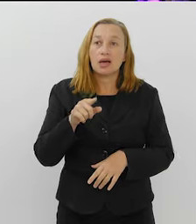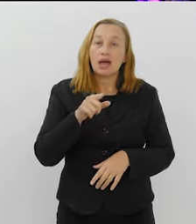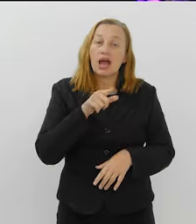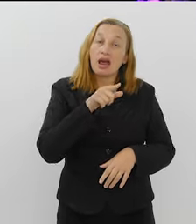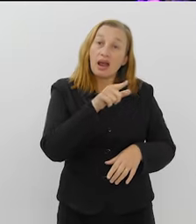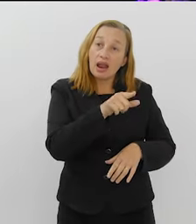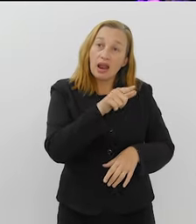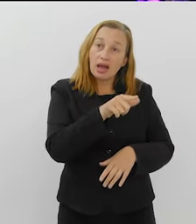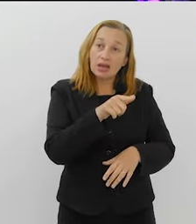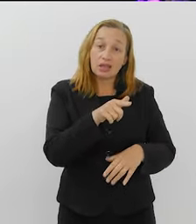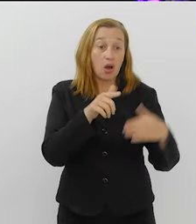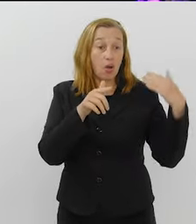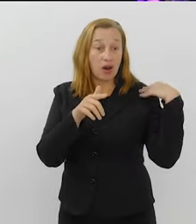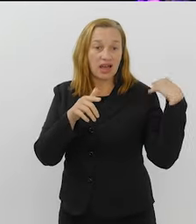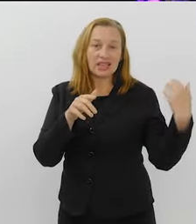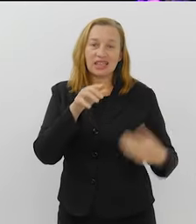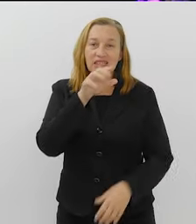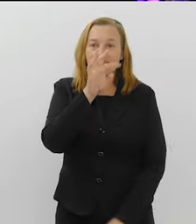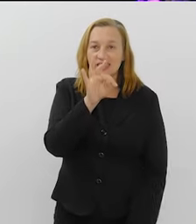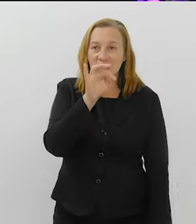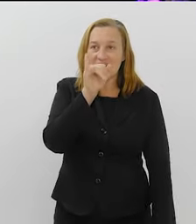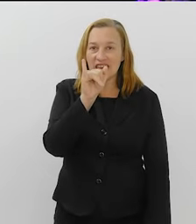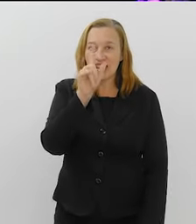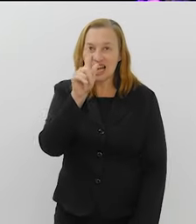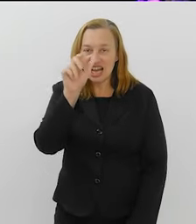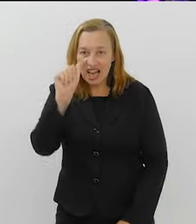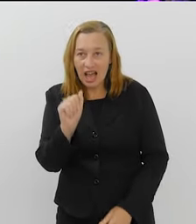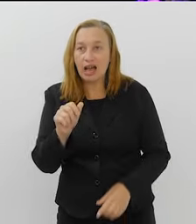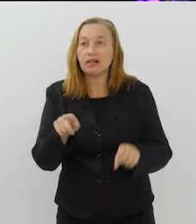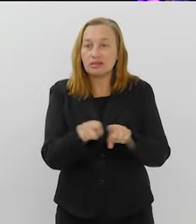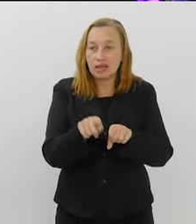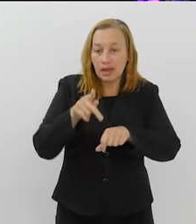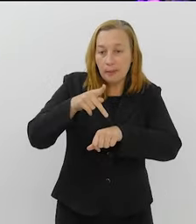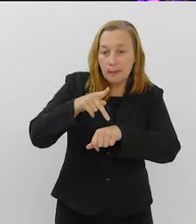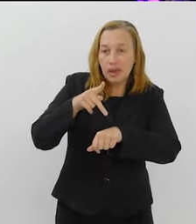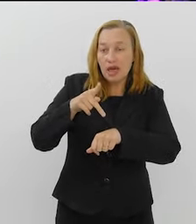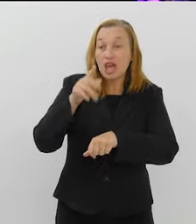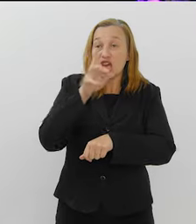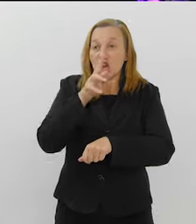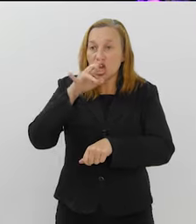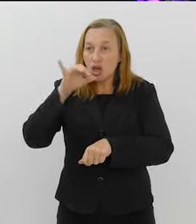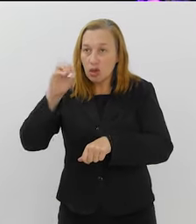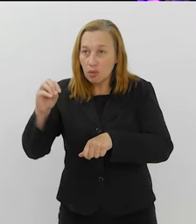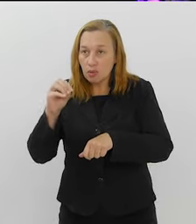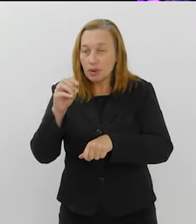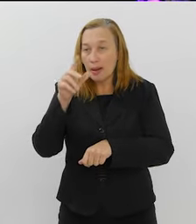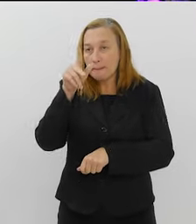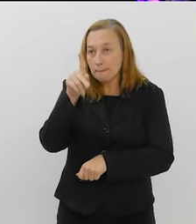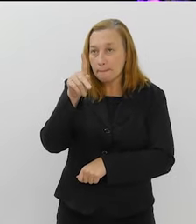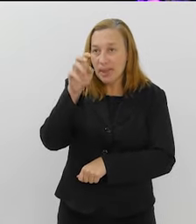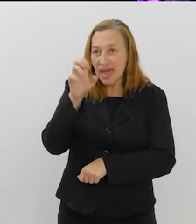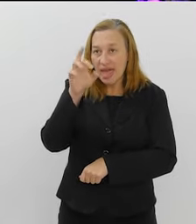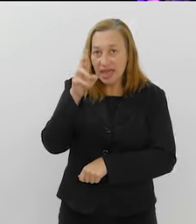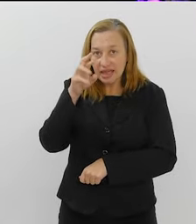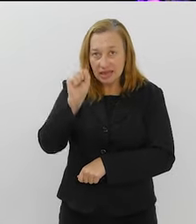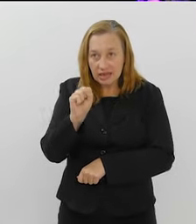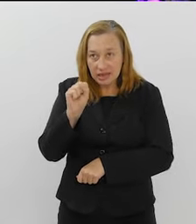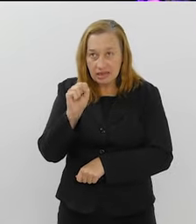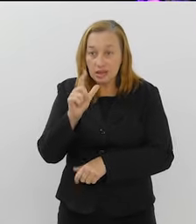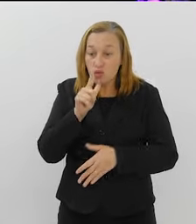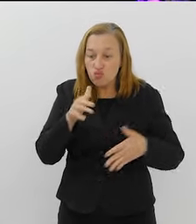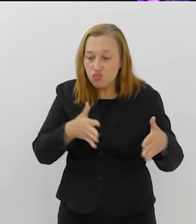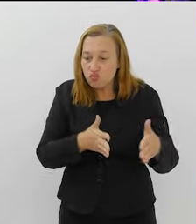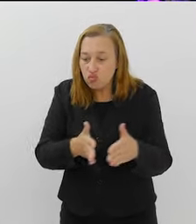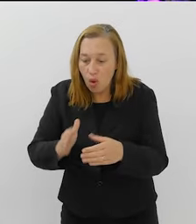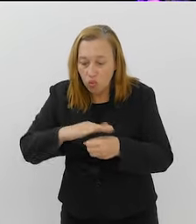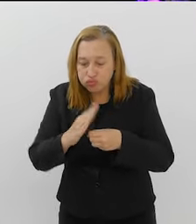do Itaiangá, nós temos a comunidade do Rio das Pedras, que tem ali diferentes canais de esgoto, que são praticamente